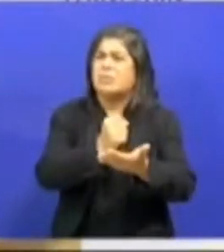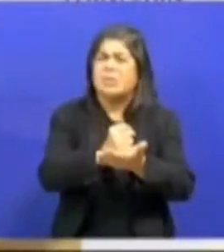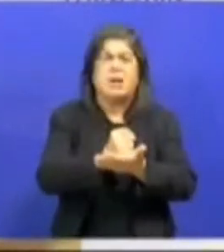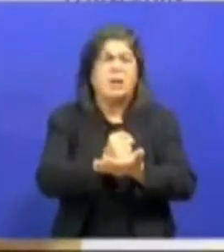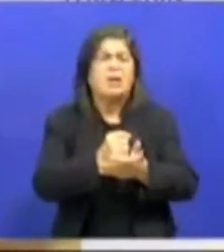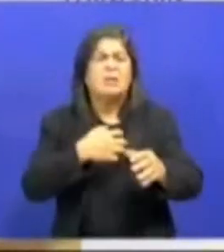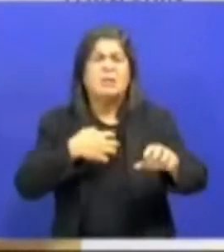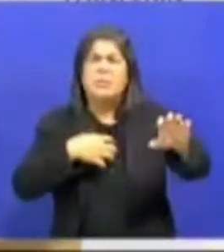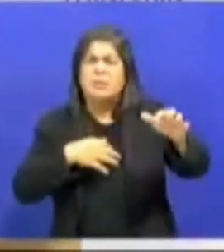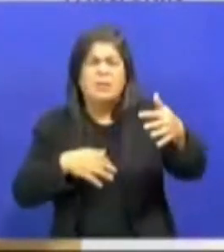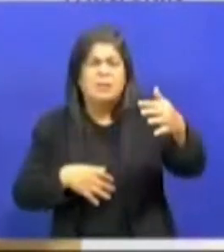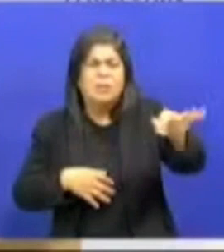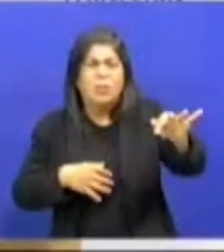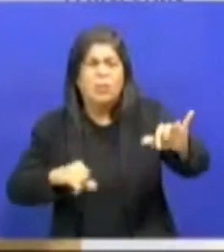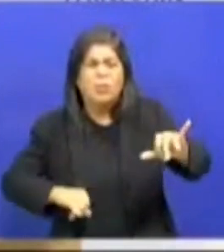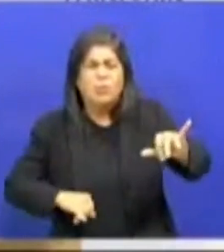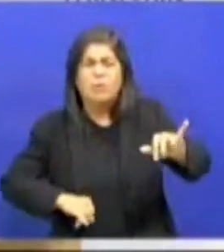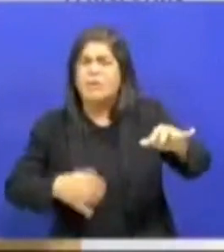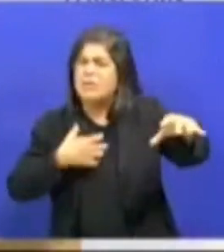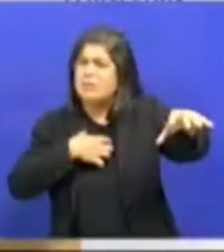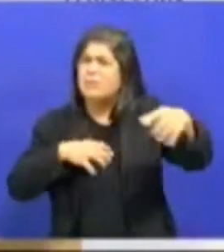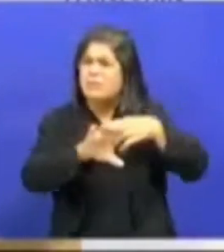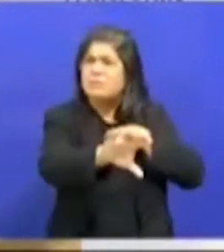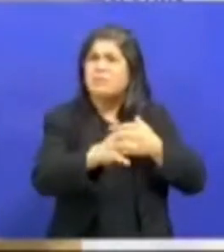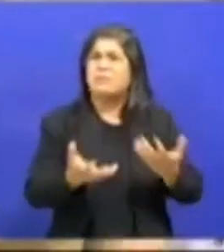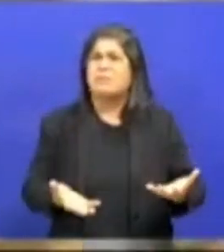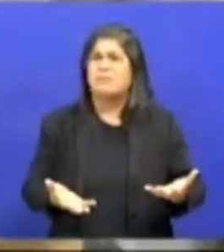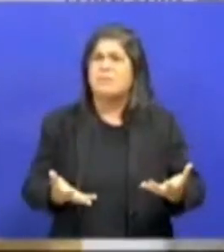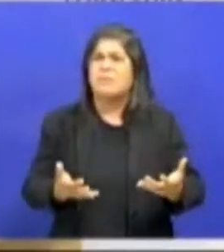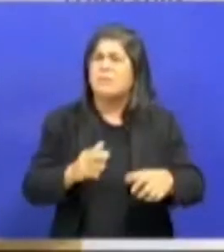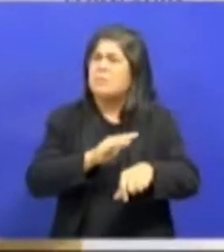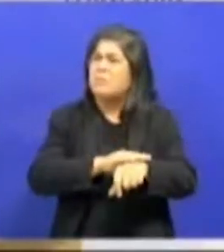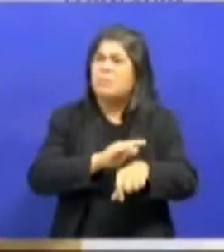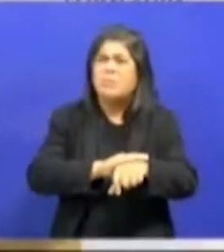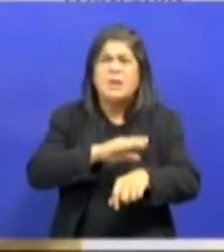do próximo, num momento único.